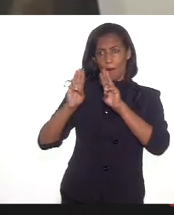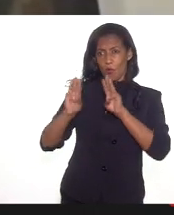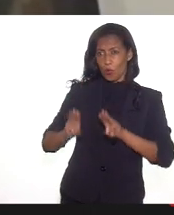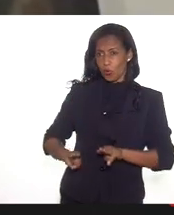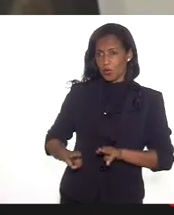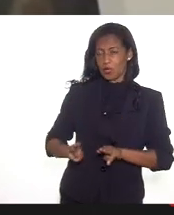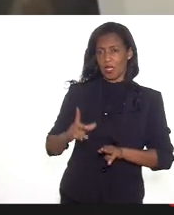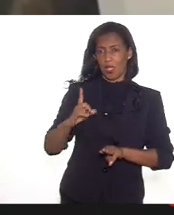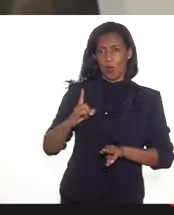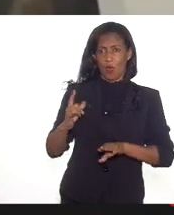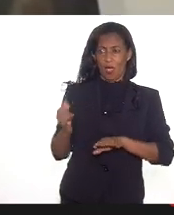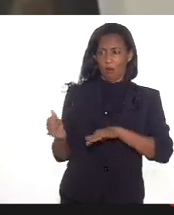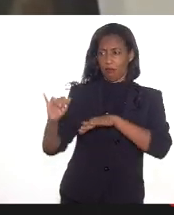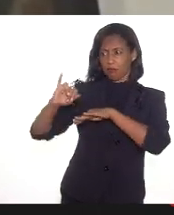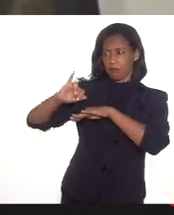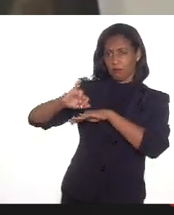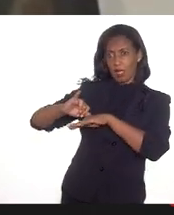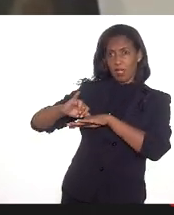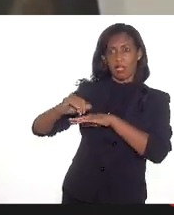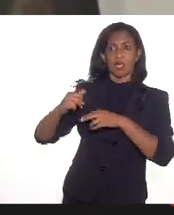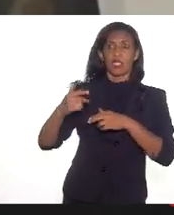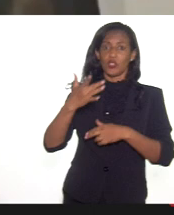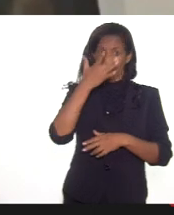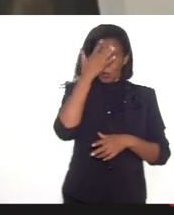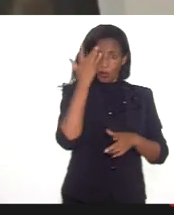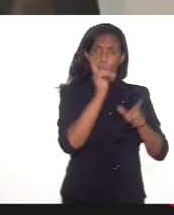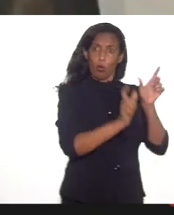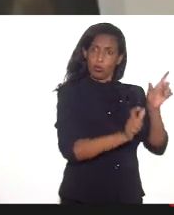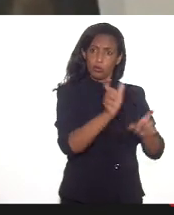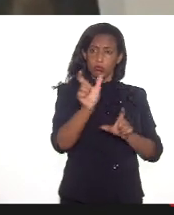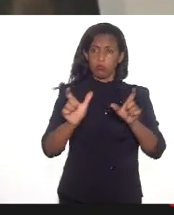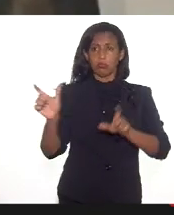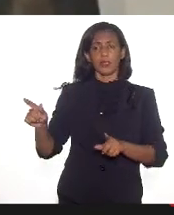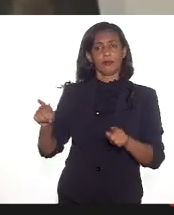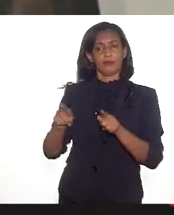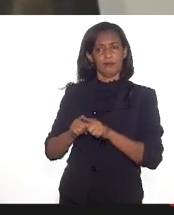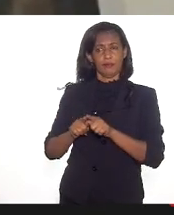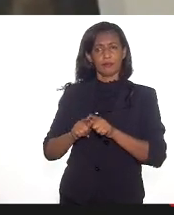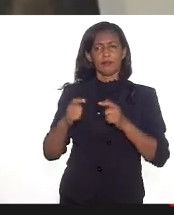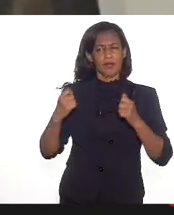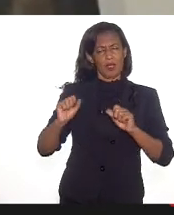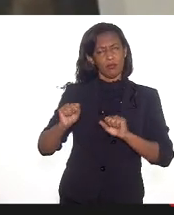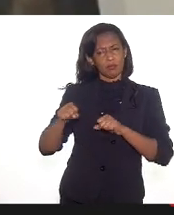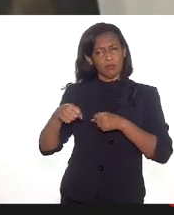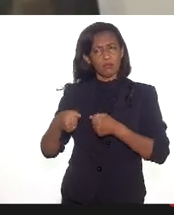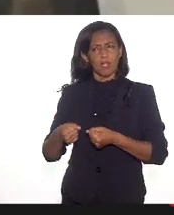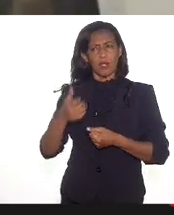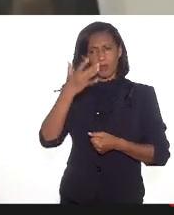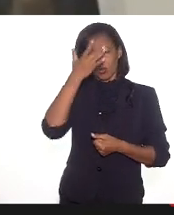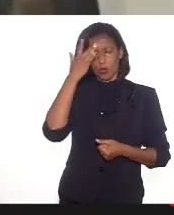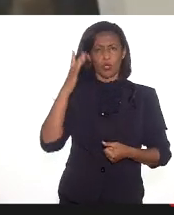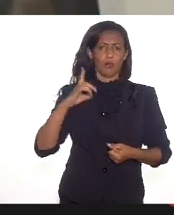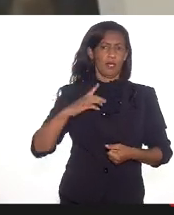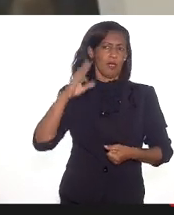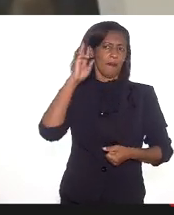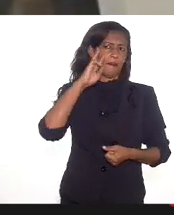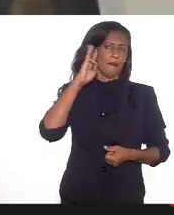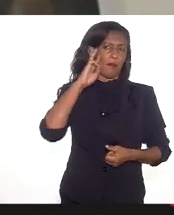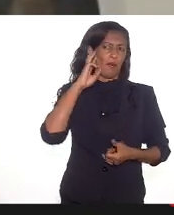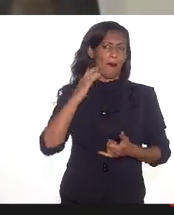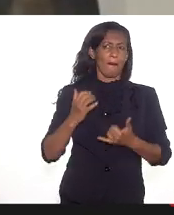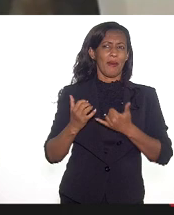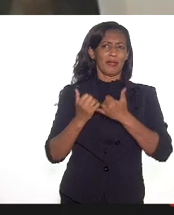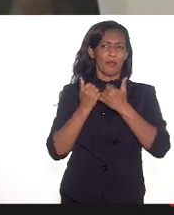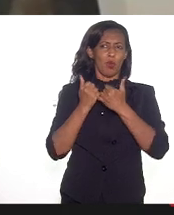acervos e de pessoas. Precisamos fortalecer as equipes de museus para perpetuar nossas memórias e patrimônios. O